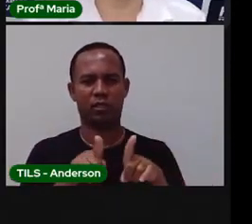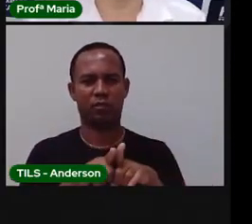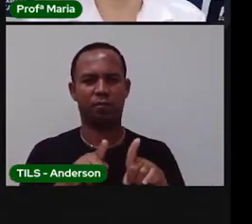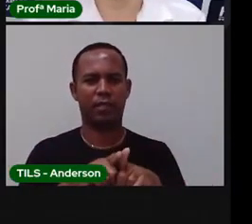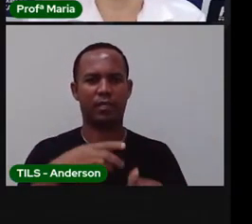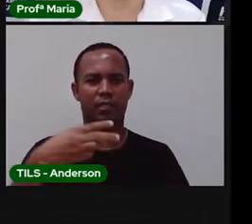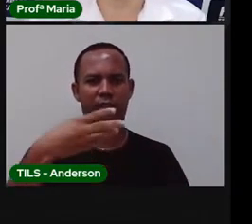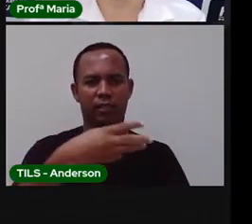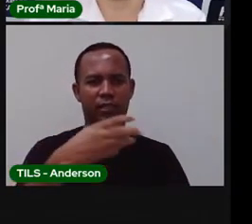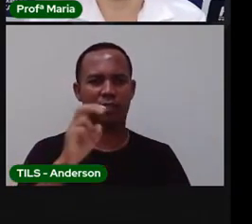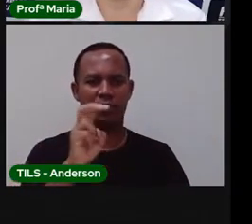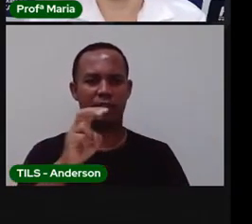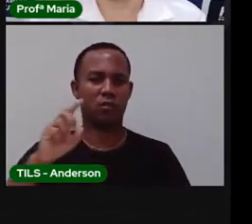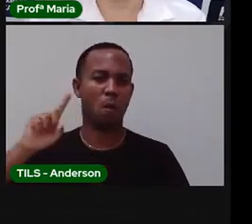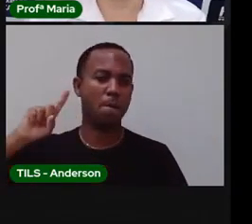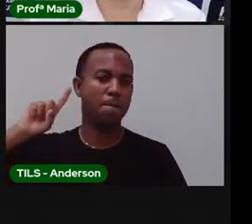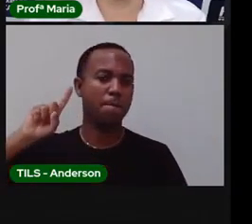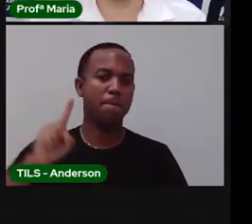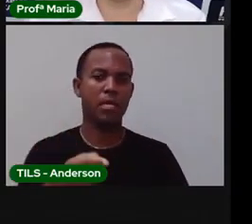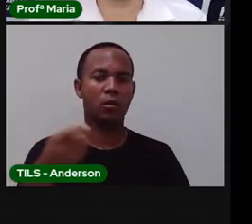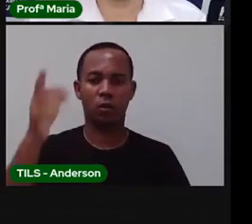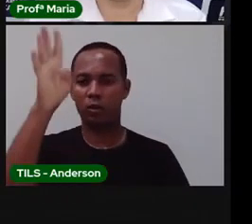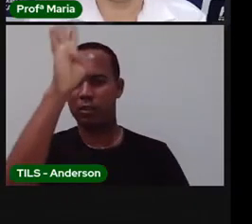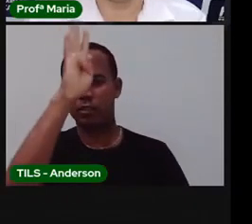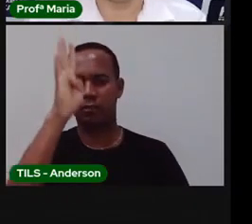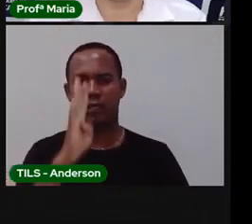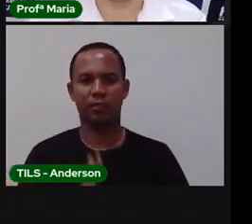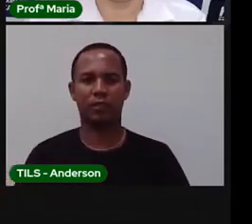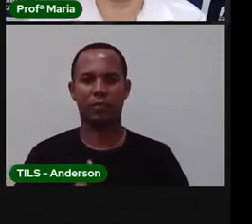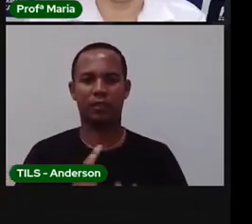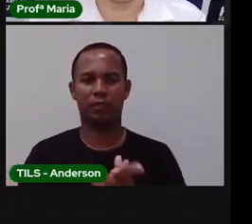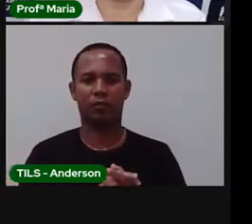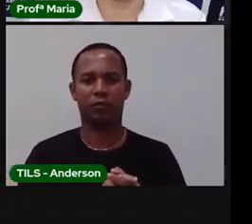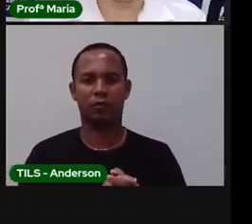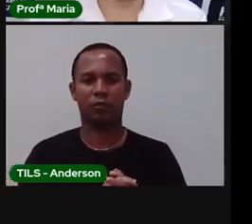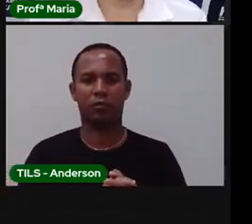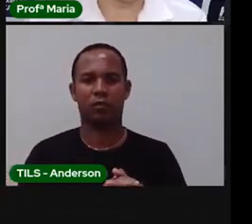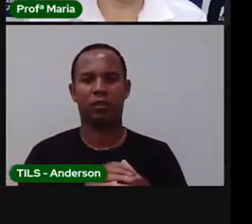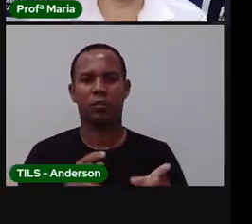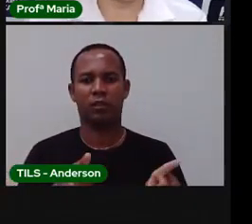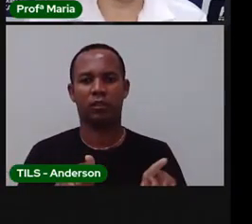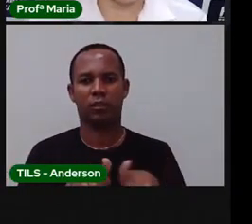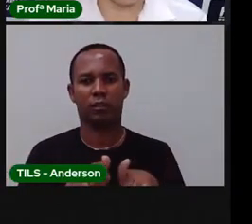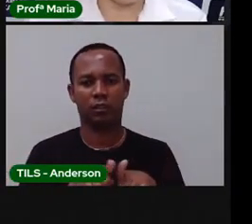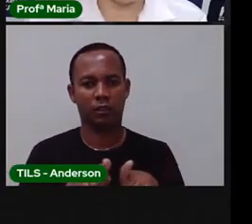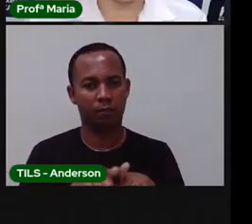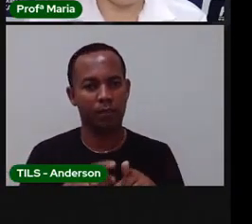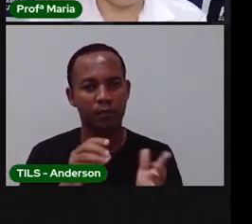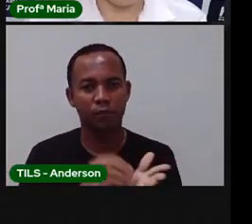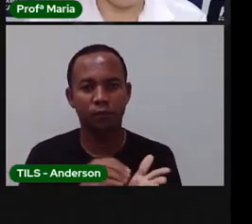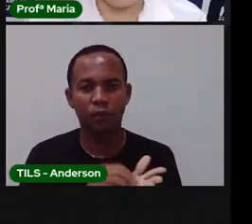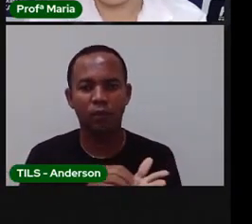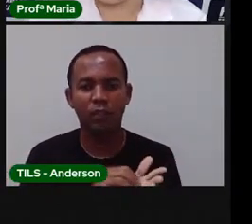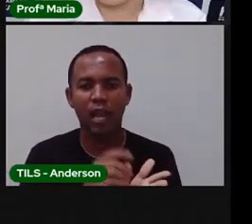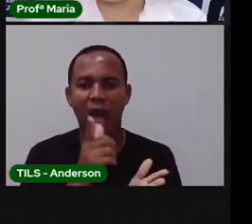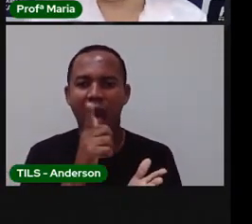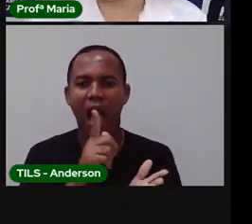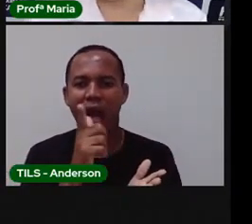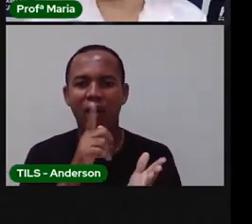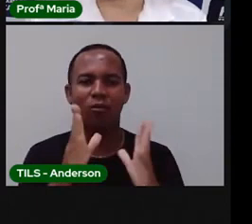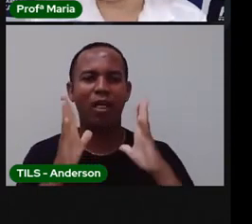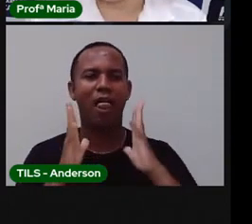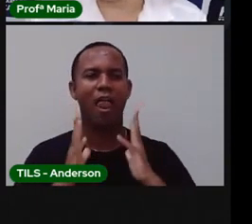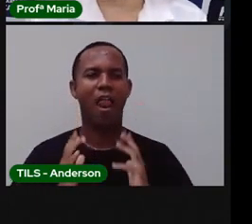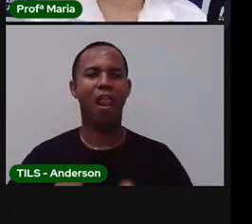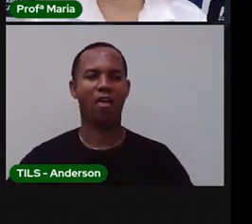milhões, ó milhões de brasileiros têm acesso à água potável. Que é aquela água